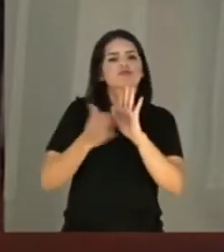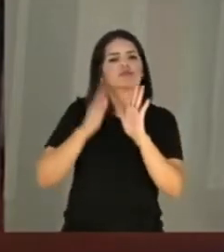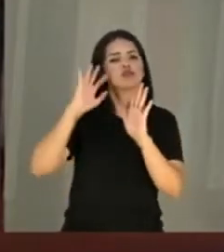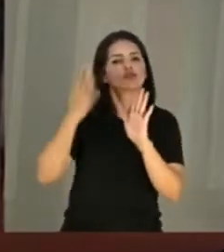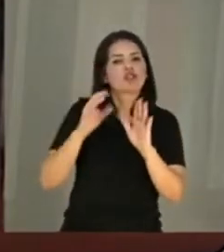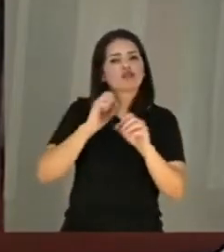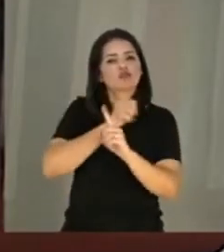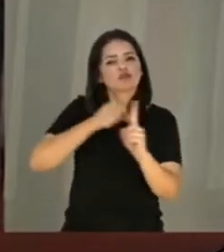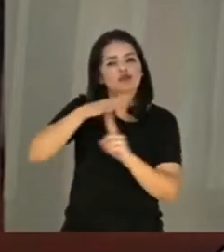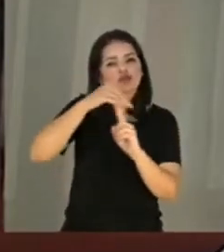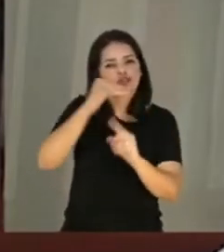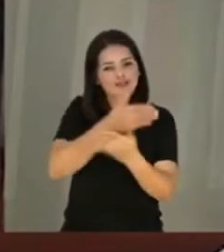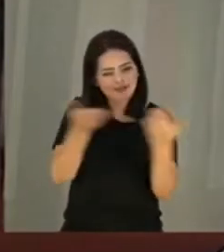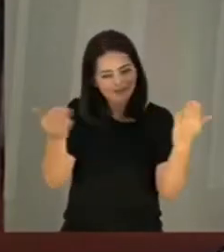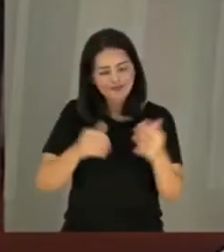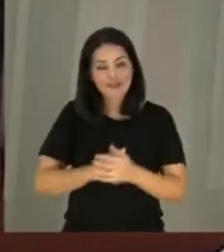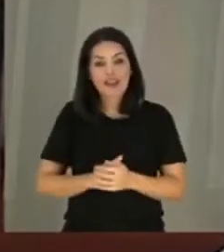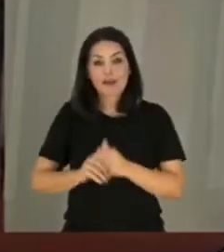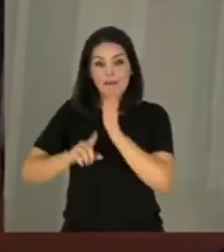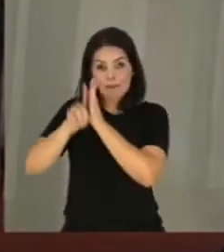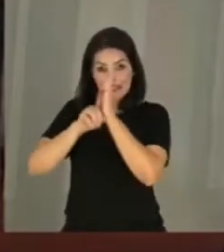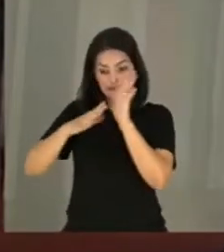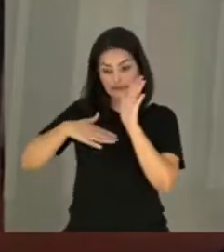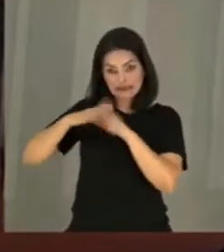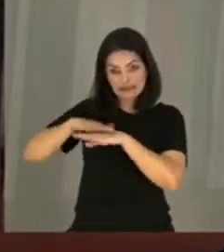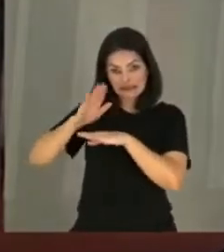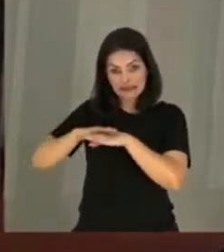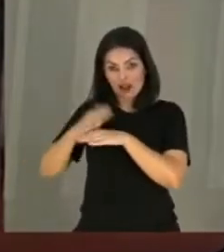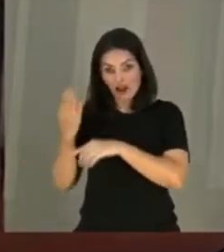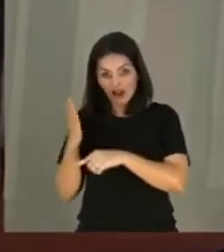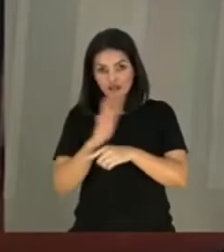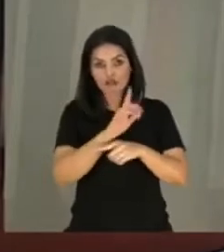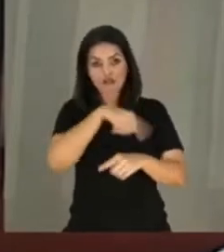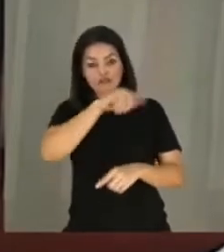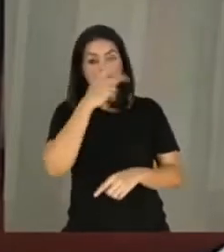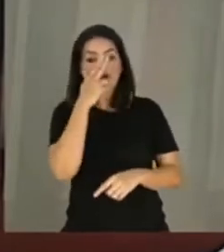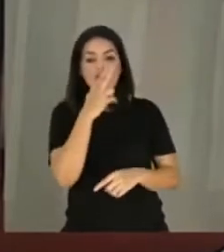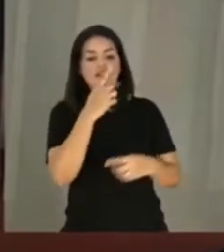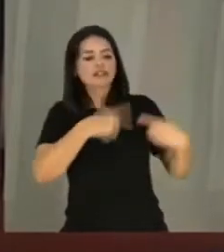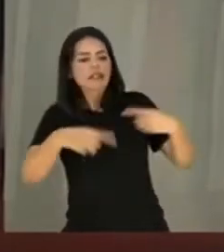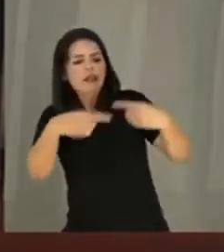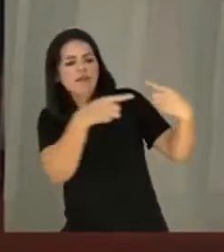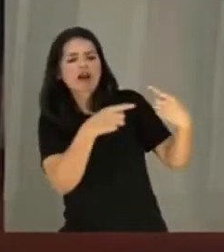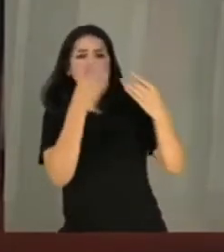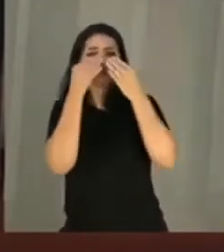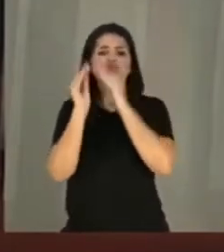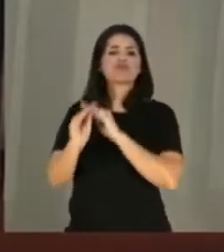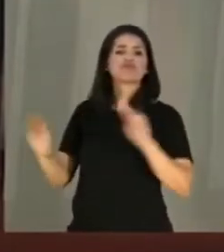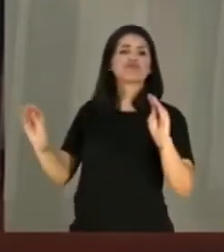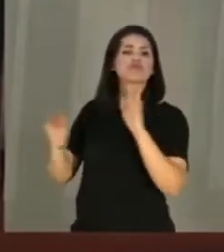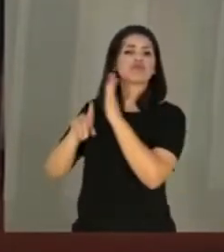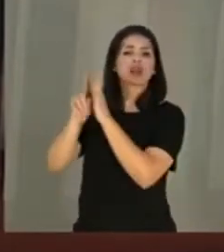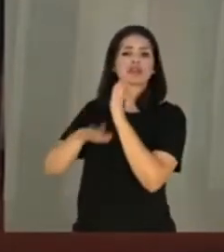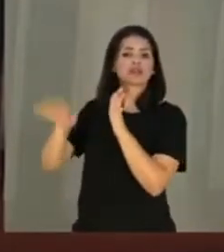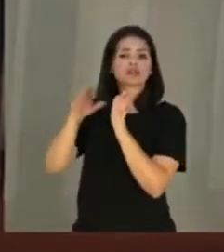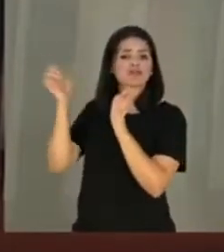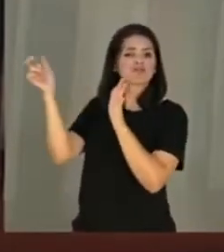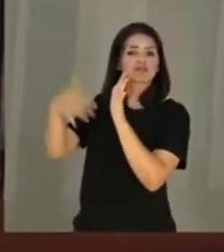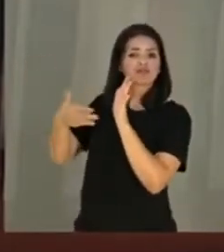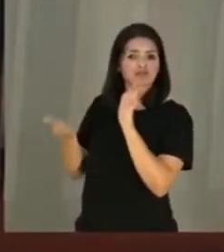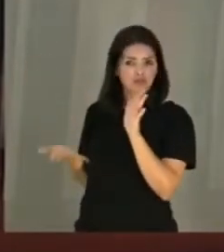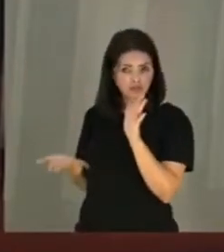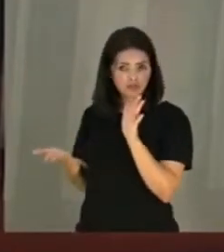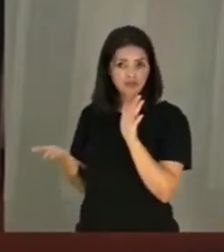As contribuições da pesquisa têm sido amplamente ignoradas nos debates e iniciativas voltadas à proposição de